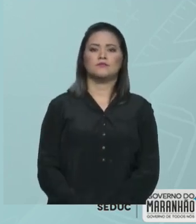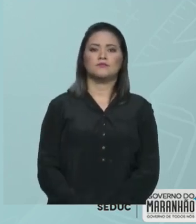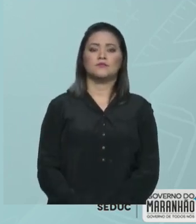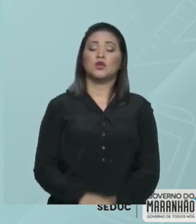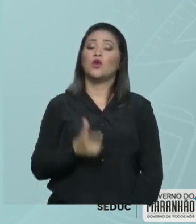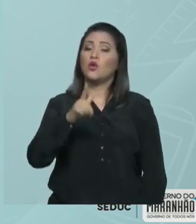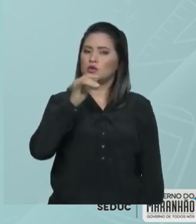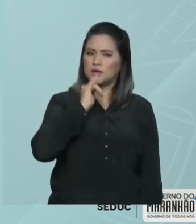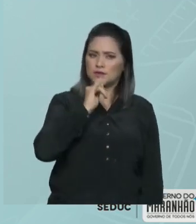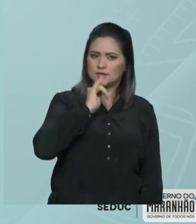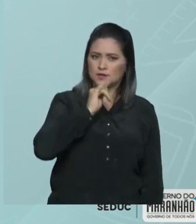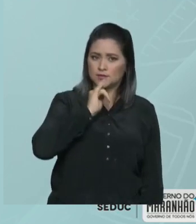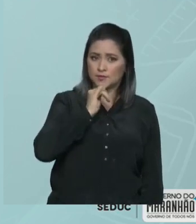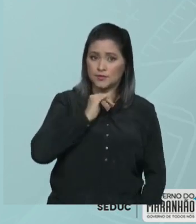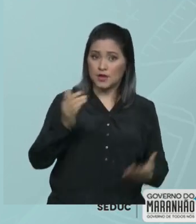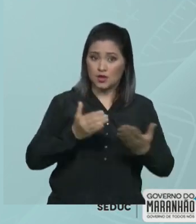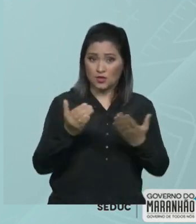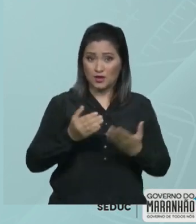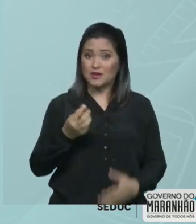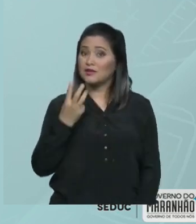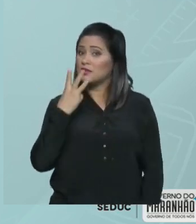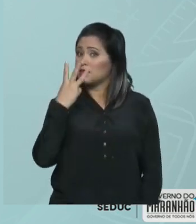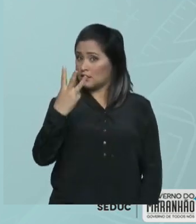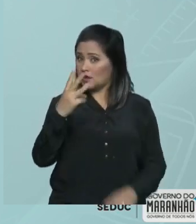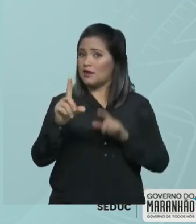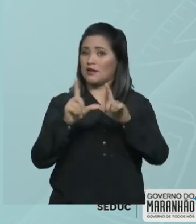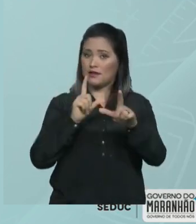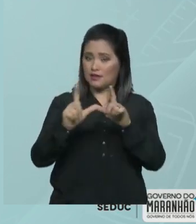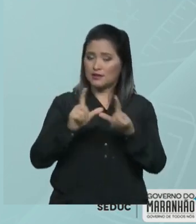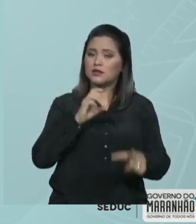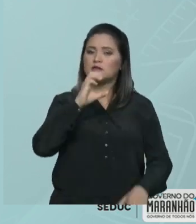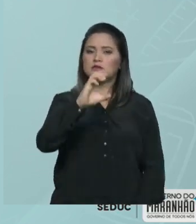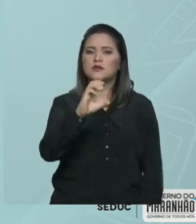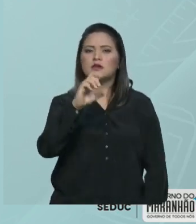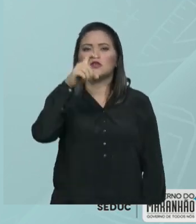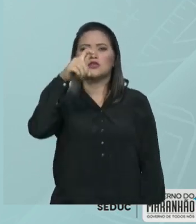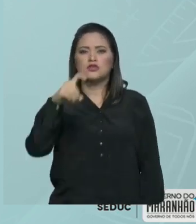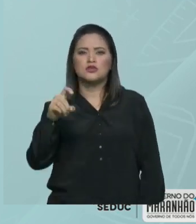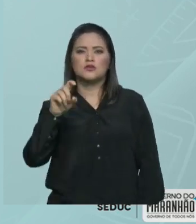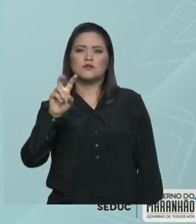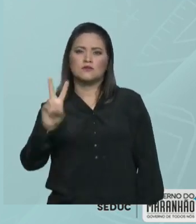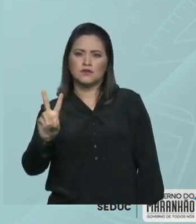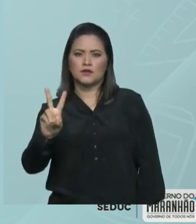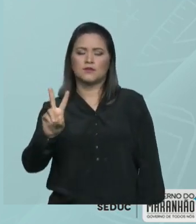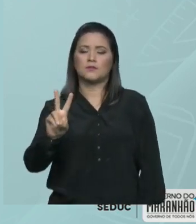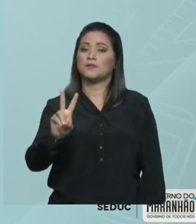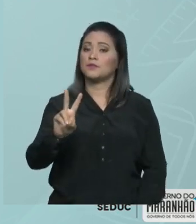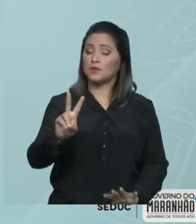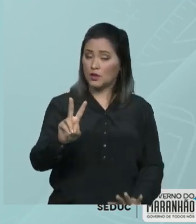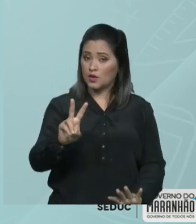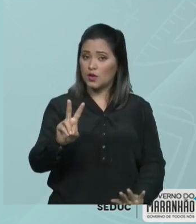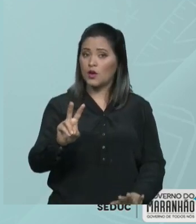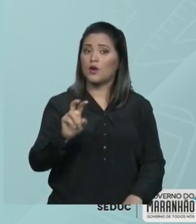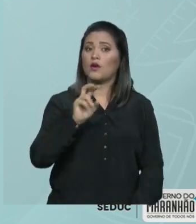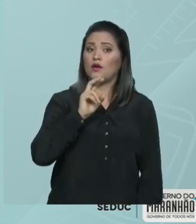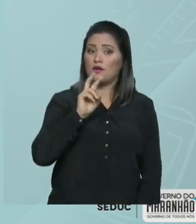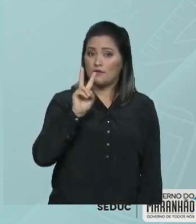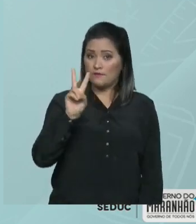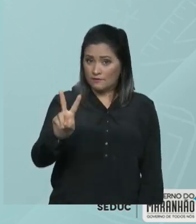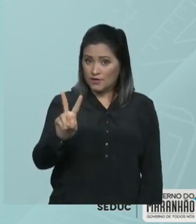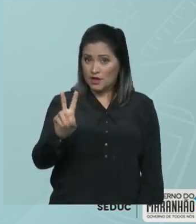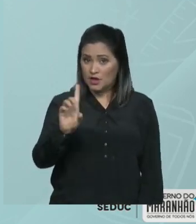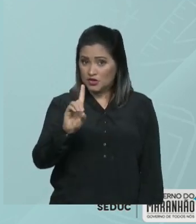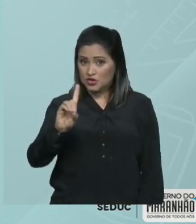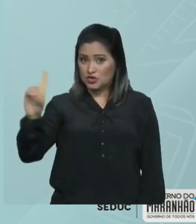Outro exemplo, agora eu tenho três algarismos, C, X, V. Observa que o V está do lado